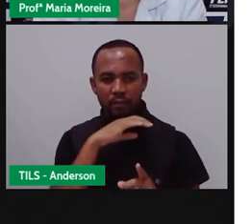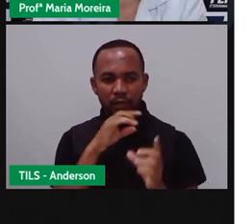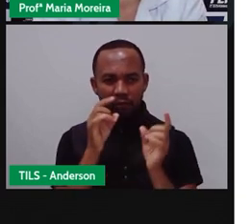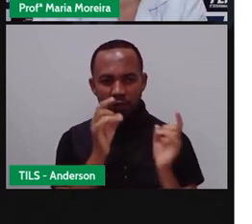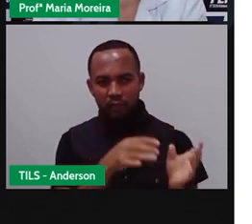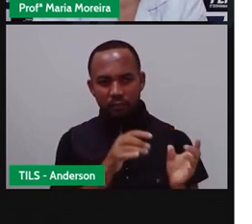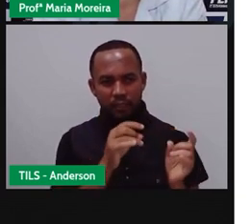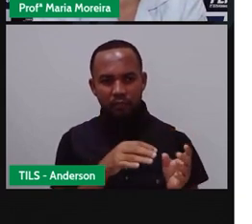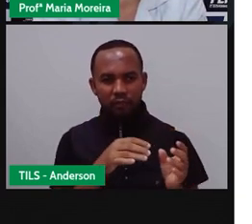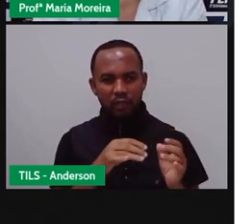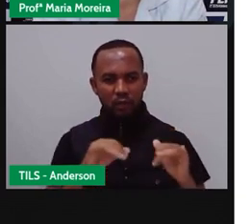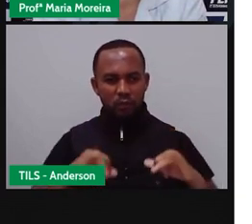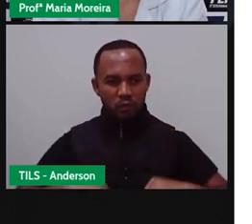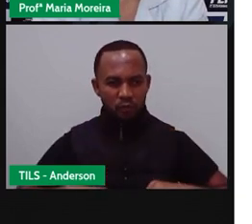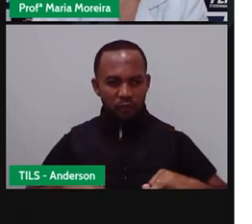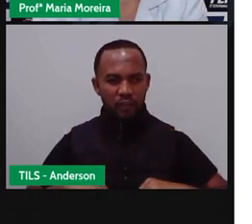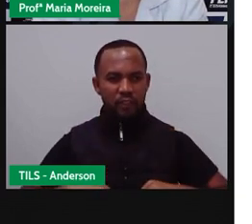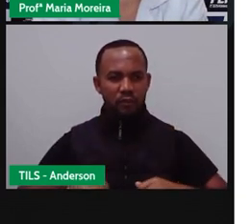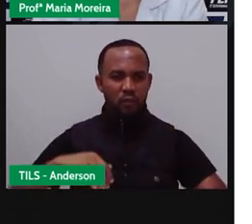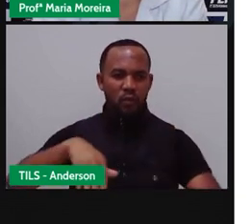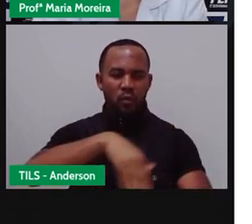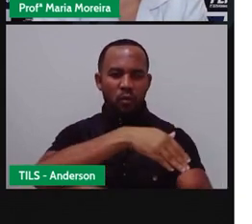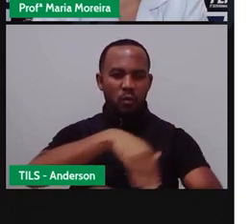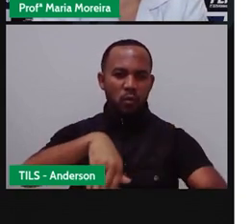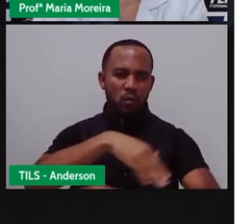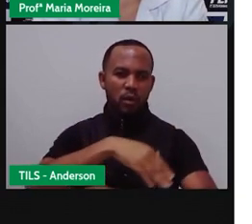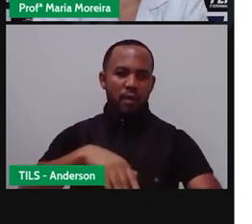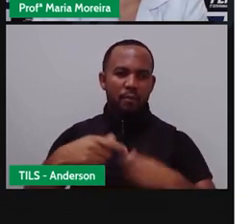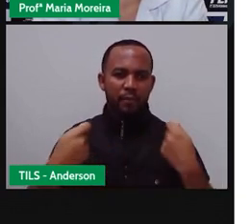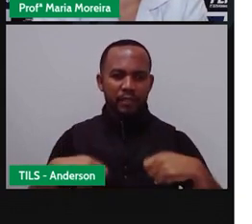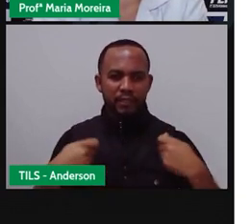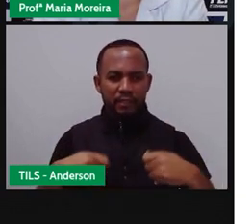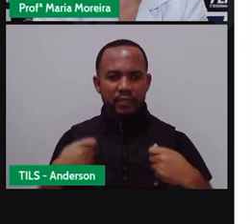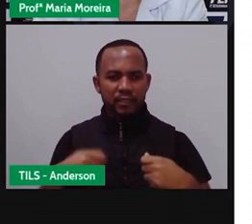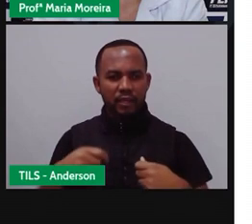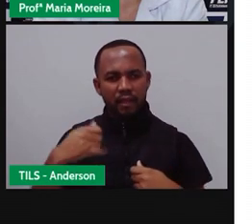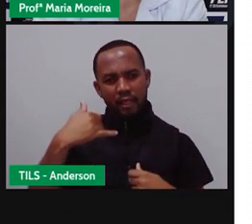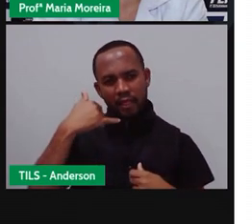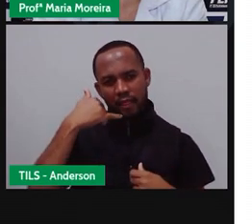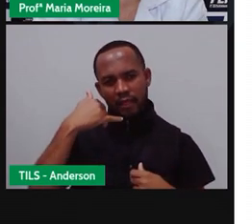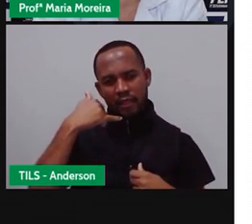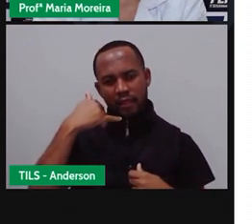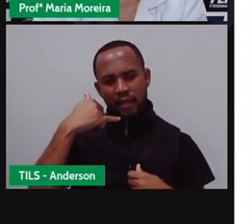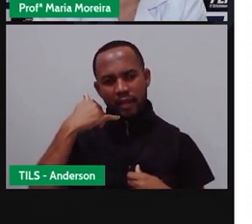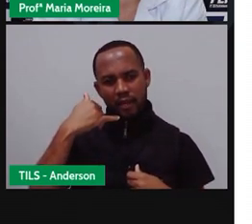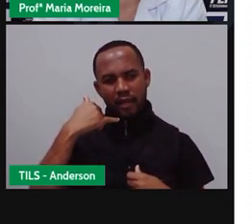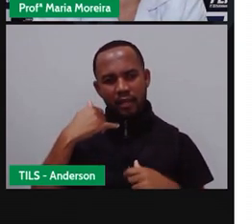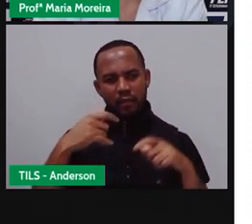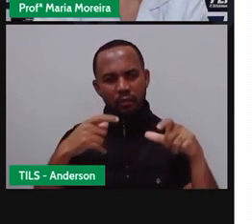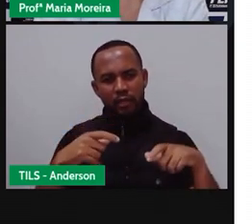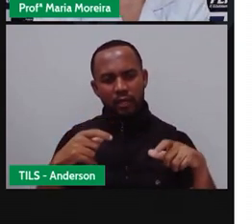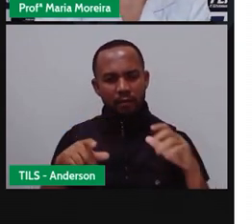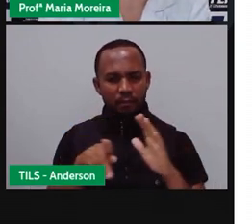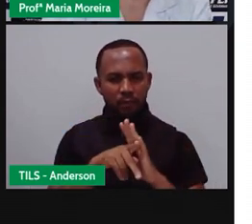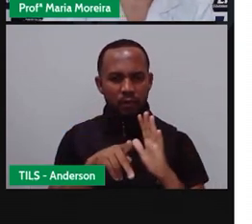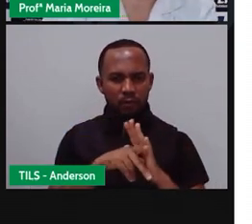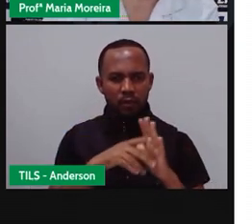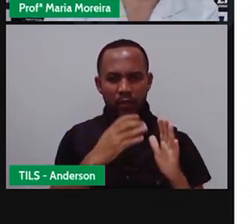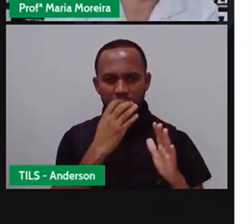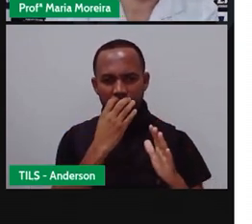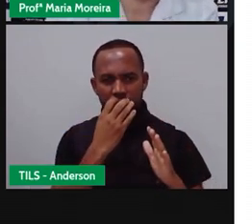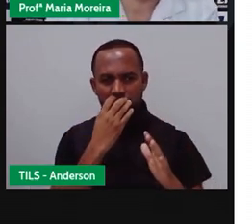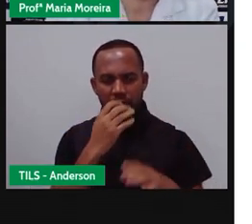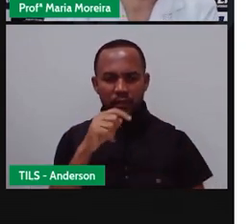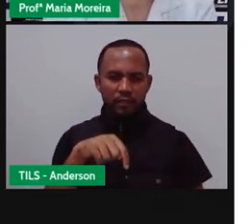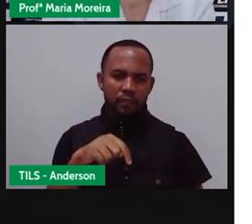maus tratos pelas ruas da cidade, devemos ligar para os órgãos de proteção aos animais. No caso aqui